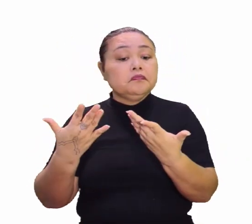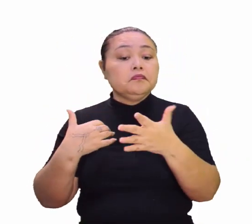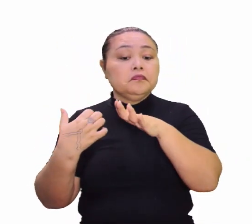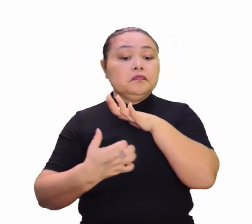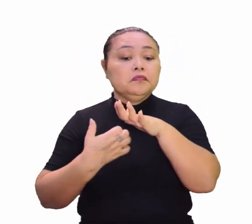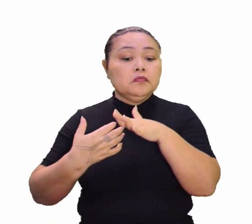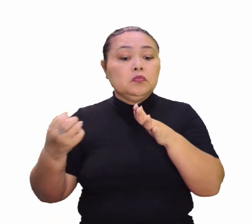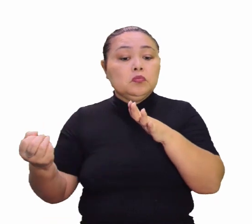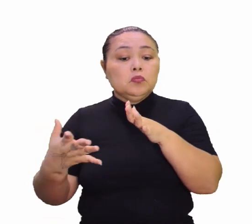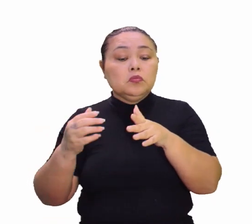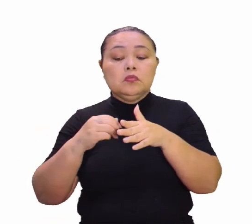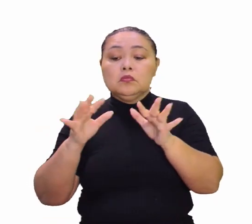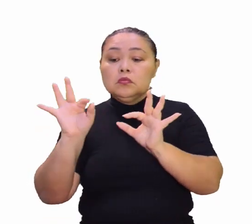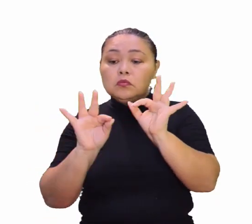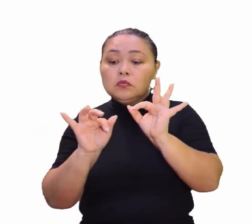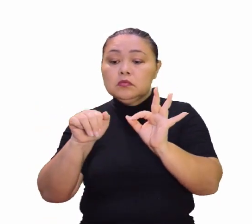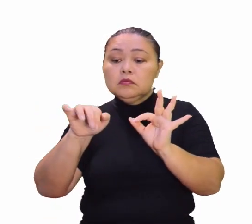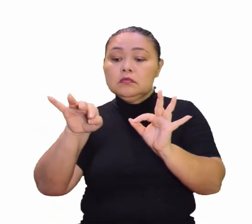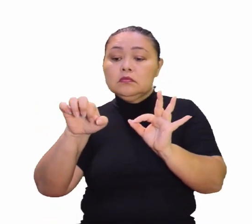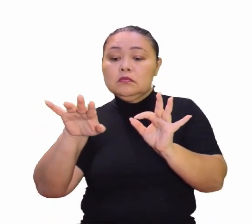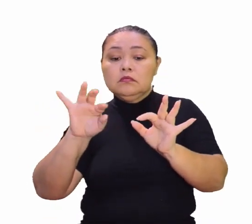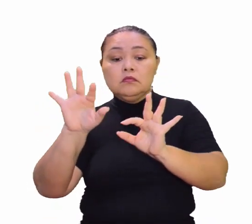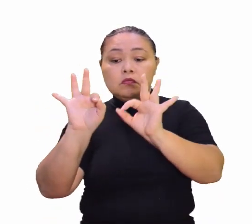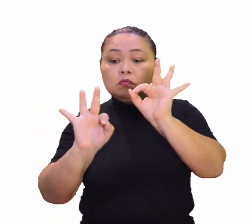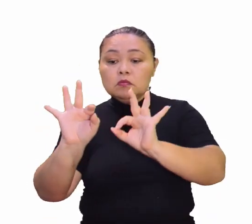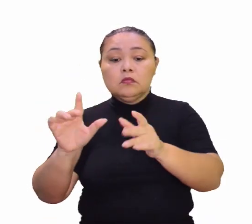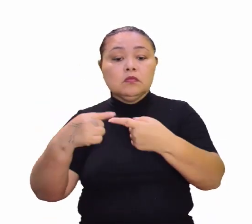indústria, inovação e infraestrutura.